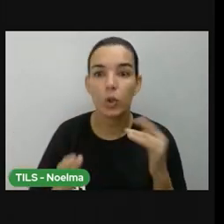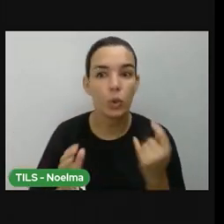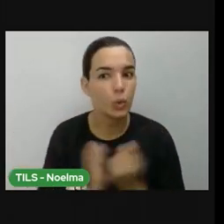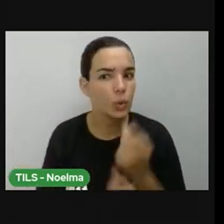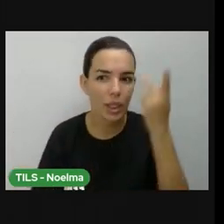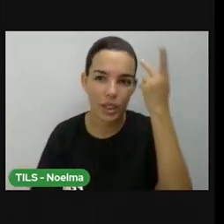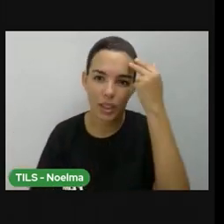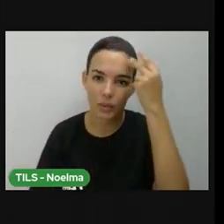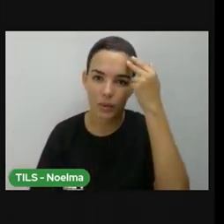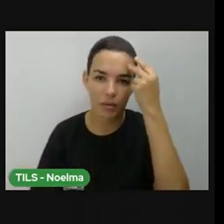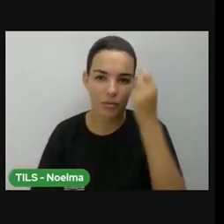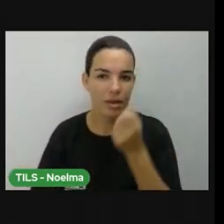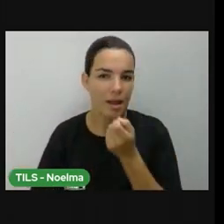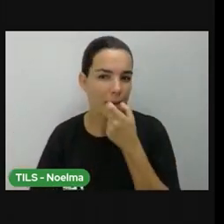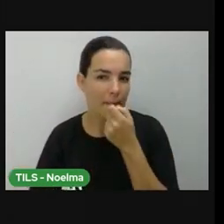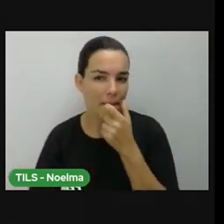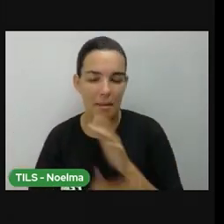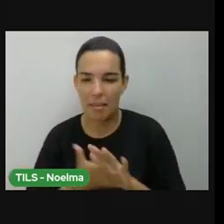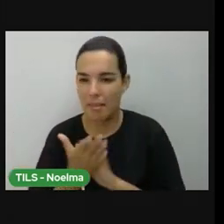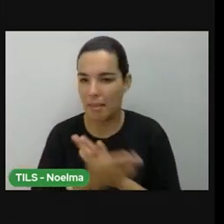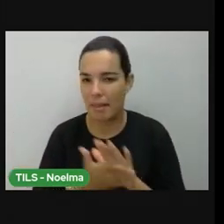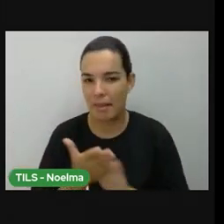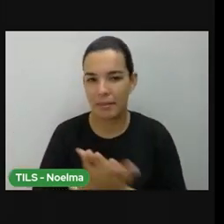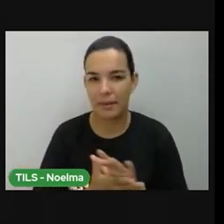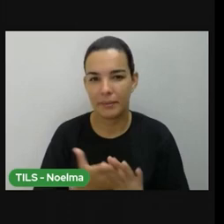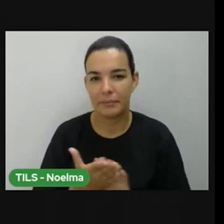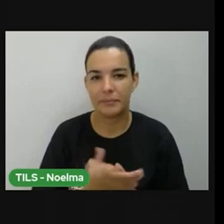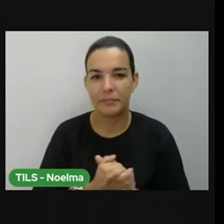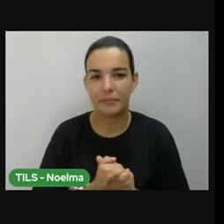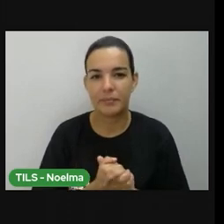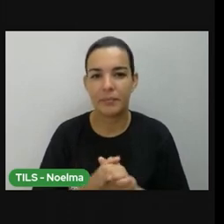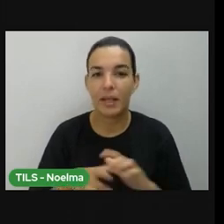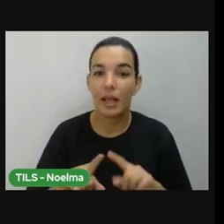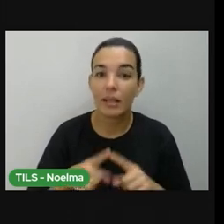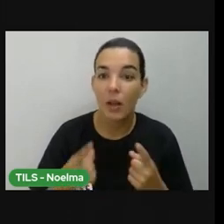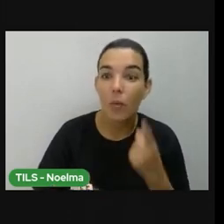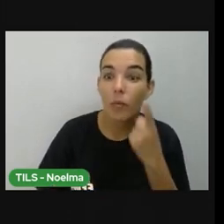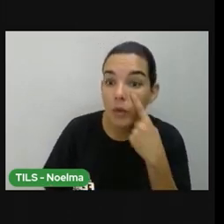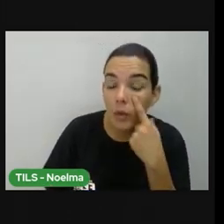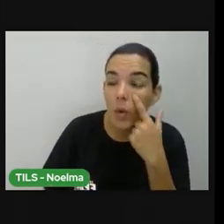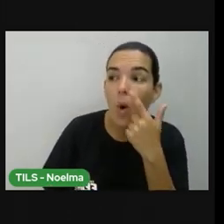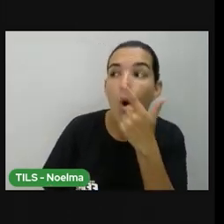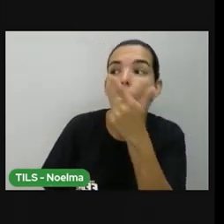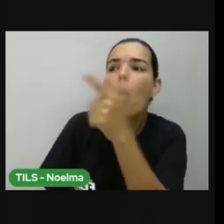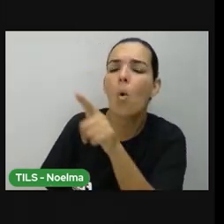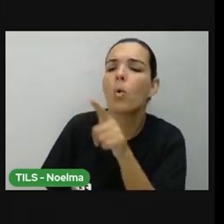não é? E daí, a gente, viu uma outra recicidade,